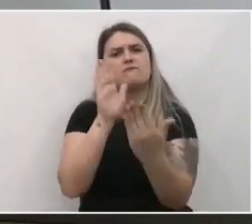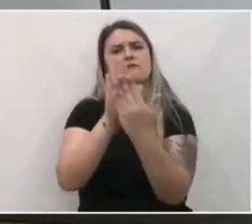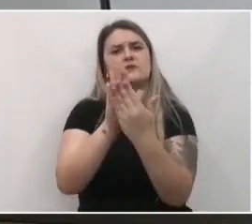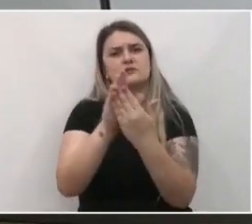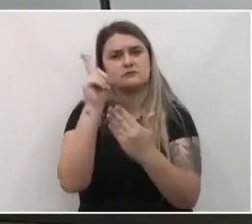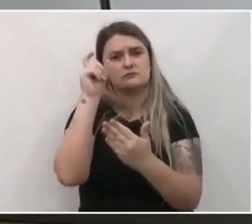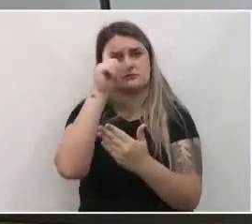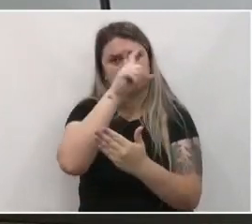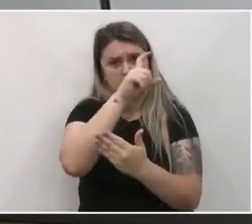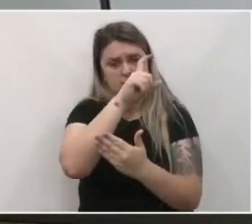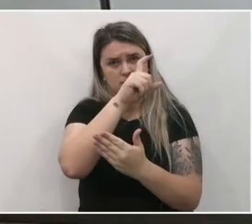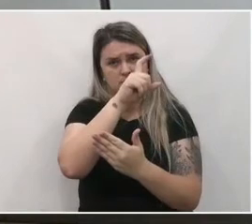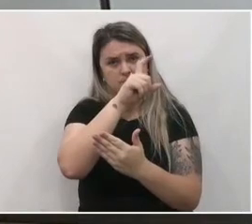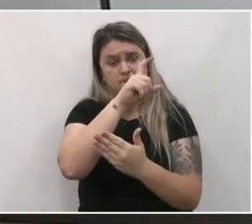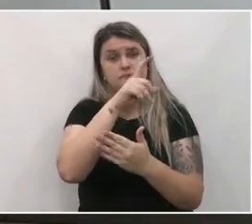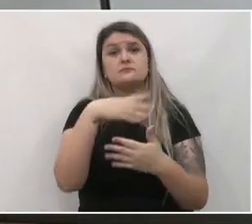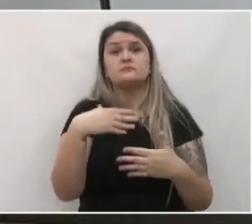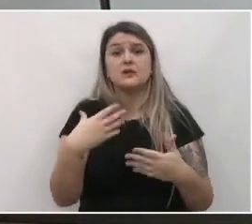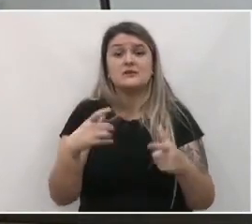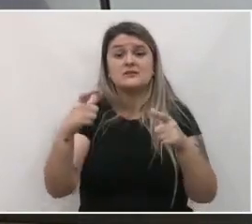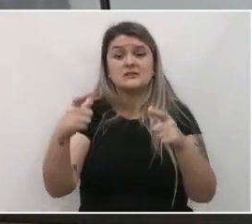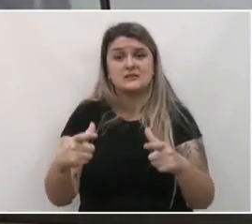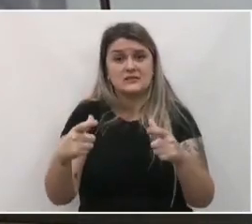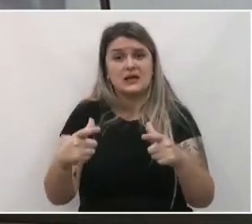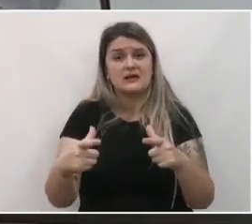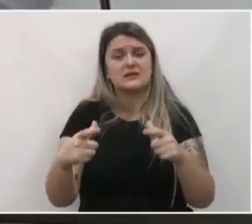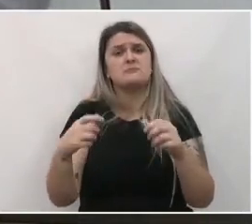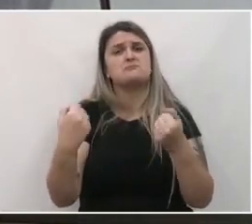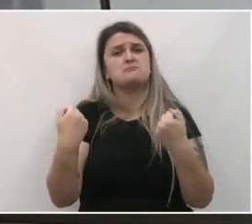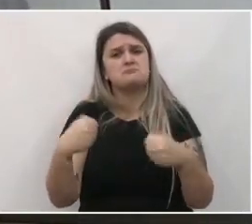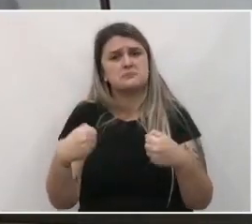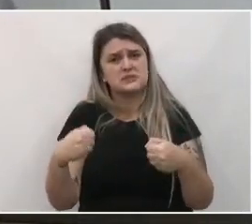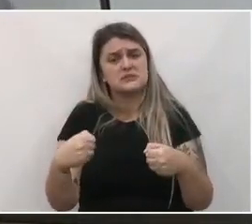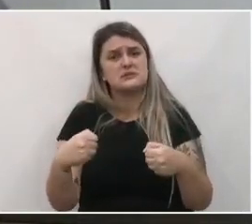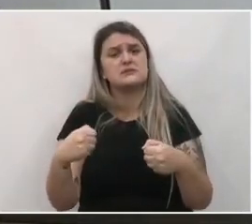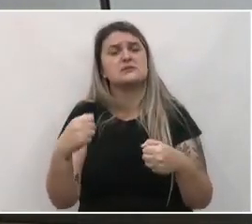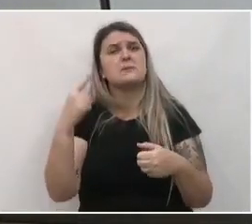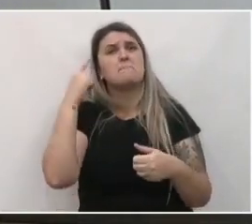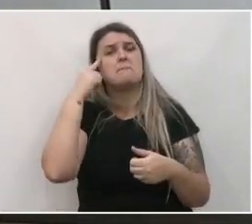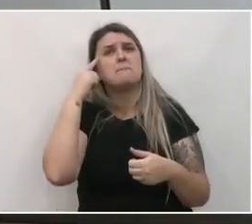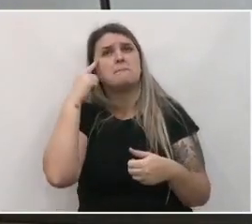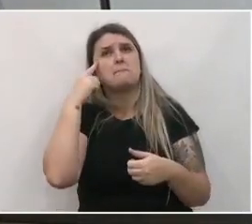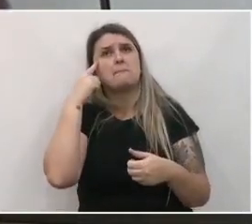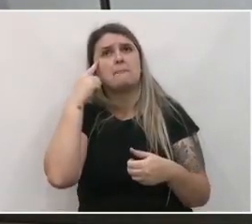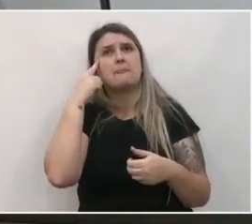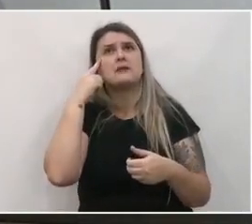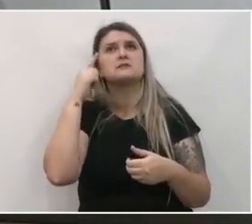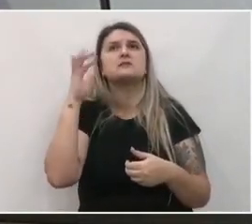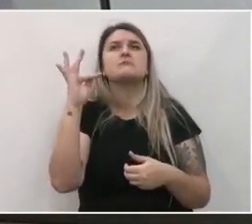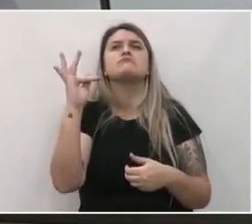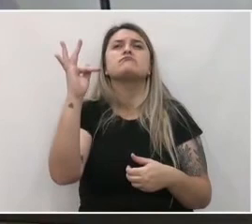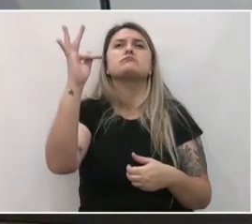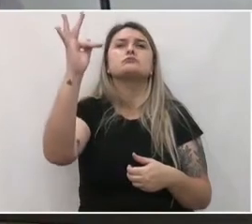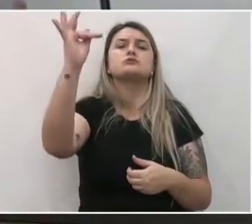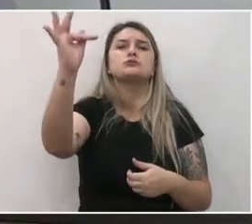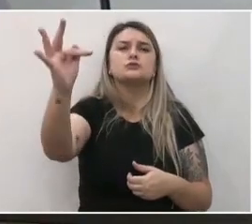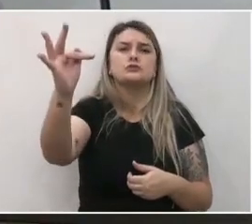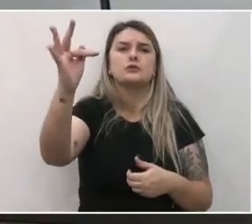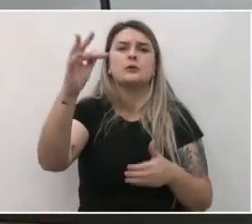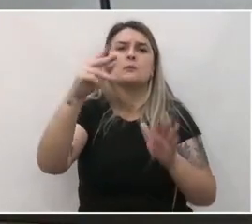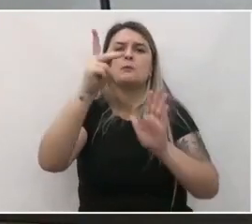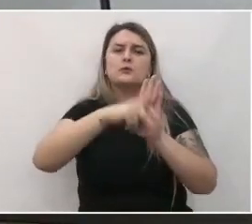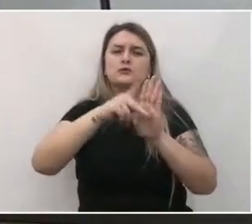sustentáveis? As cidades devem ser sustentáveis. É importante que as cidades tenham horizontes, tenham